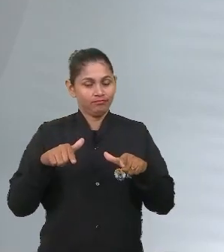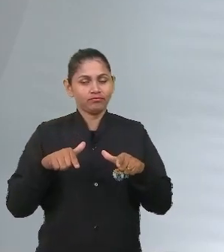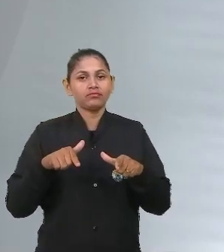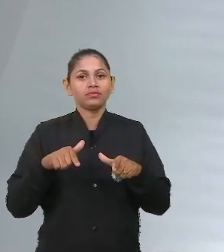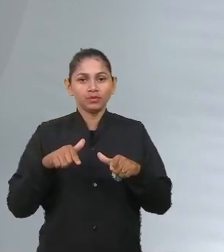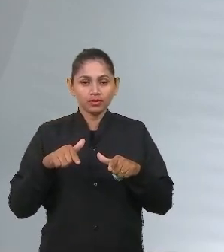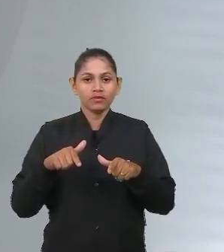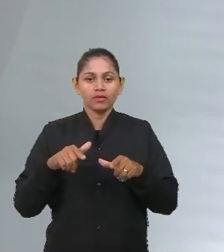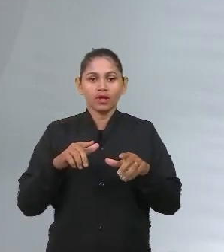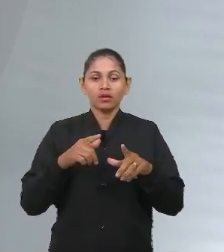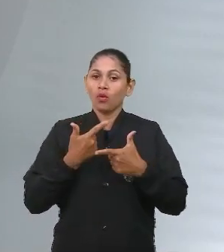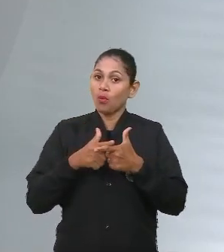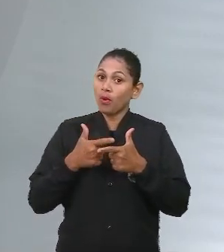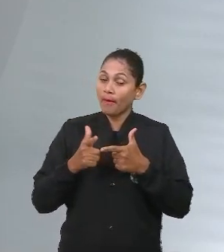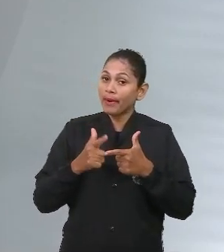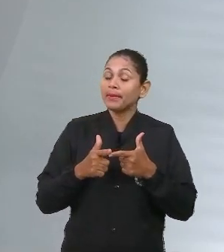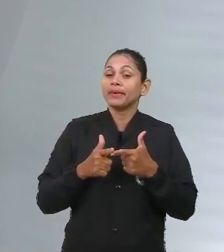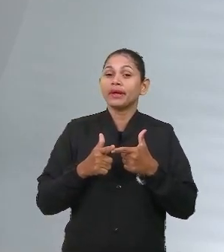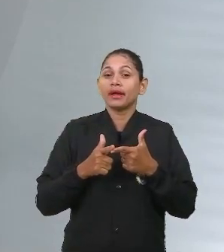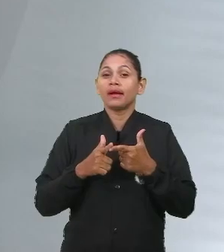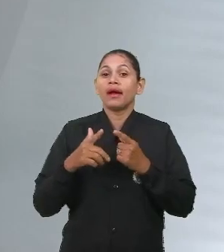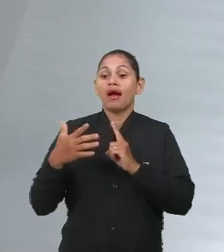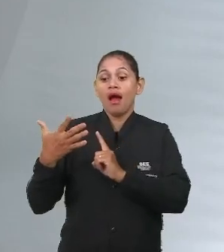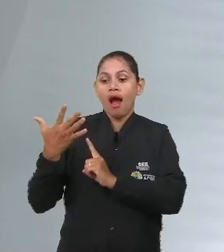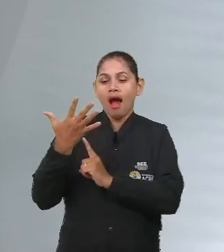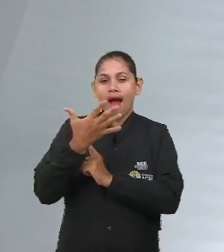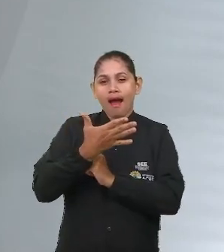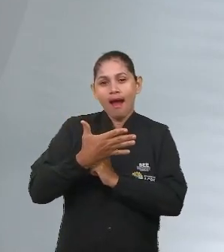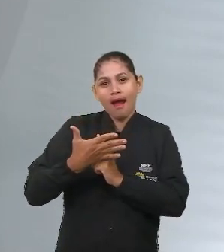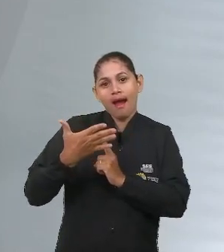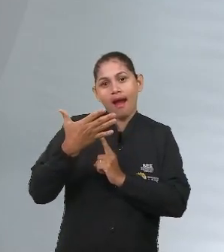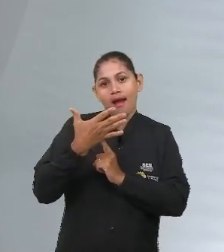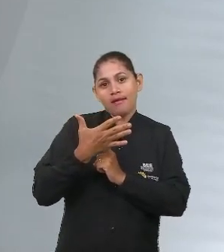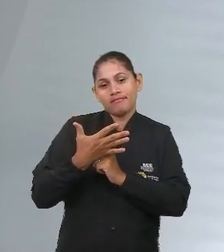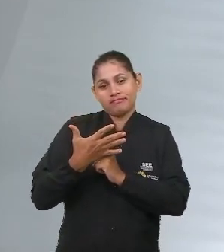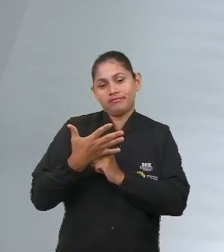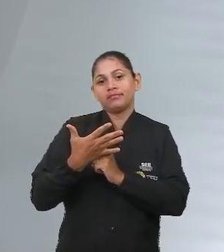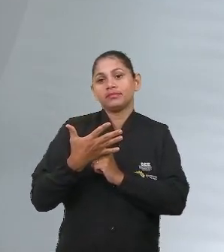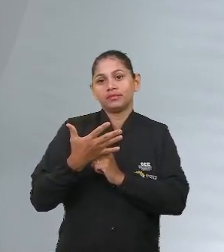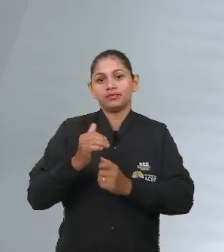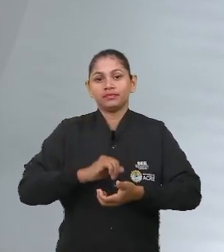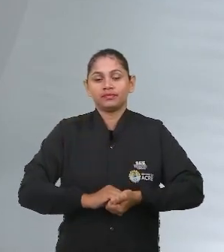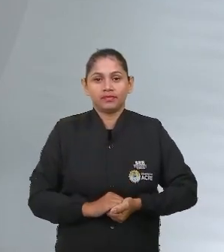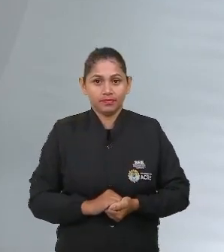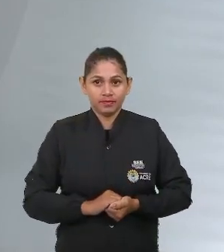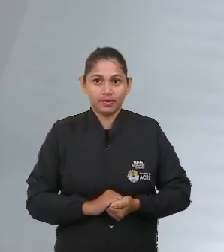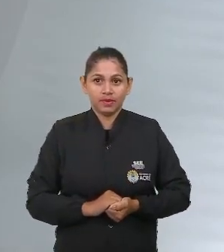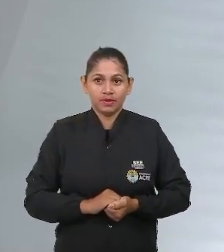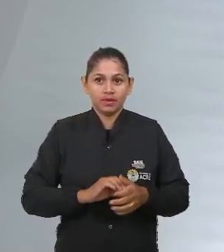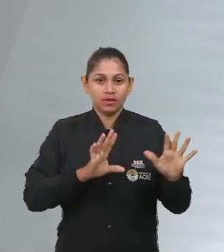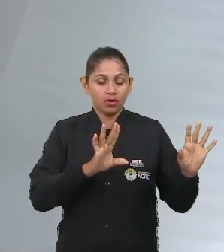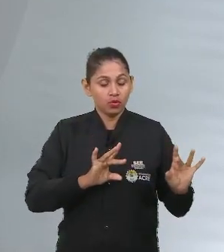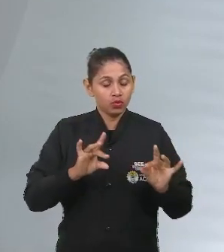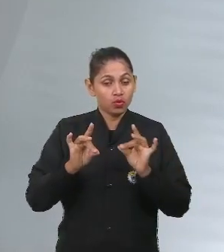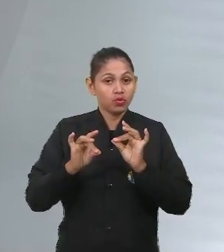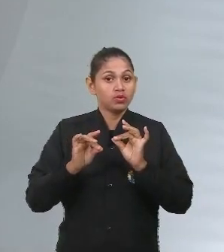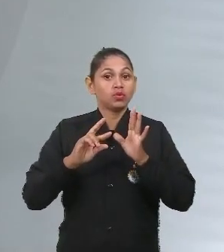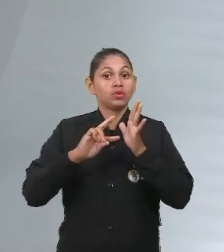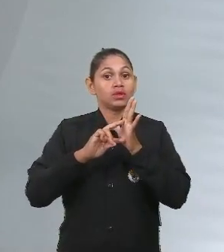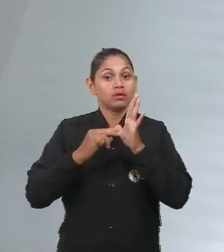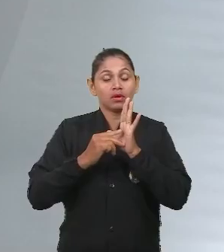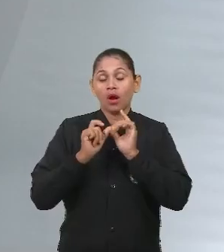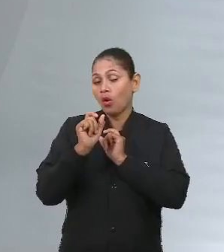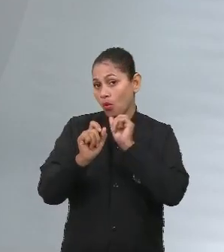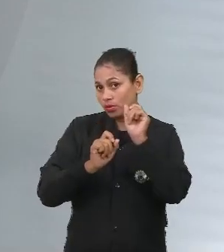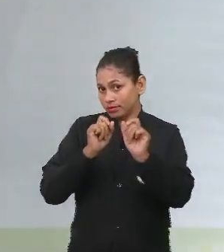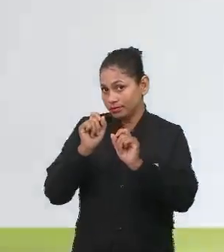trabalho de cuidado. Então, caindo este tema, provavelmente o Enem traria ali uma definição do que seria saneamento básico. Mas